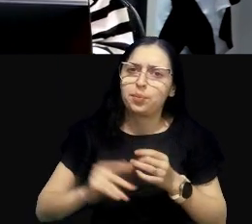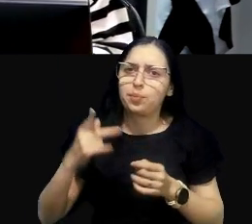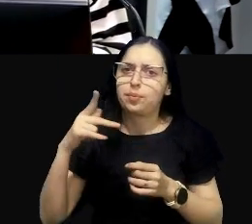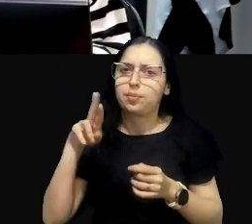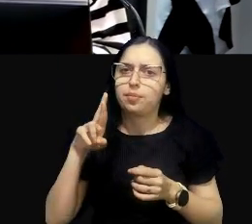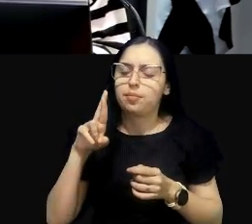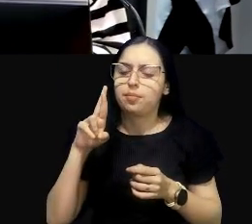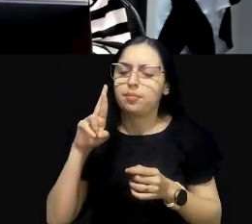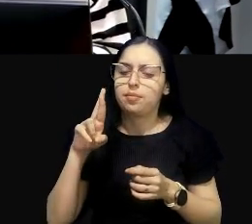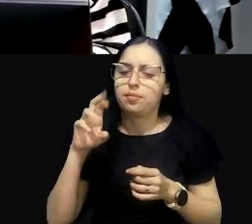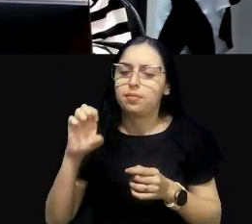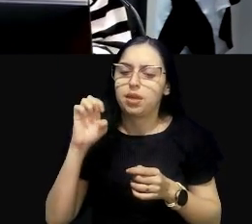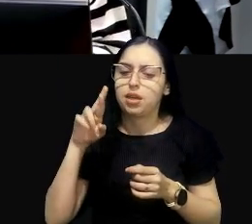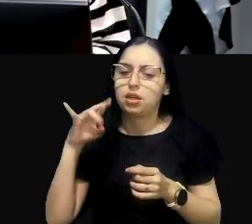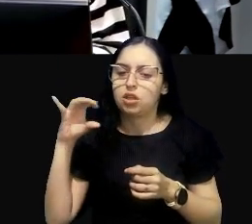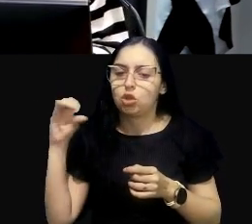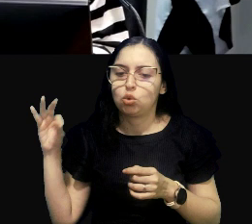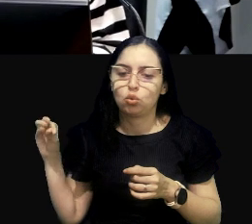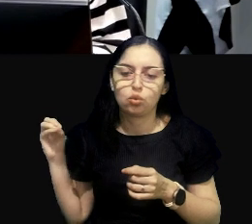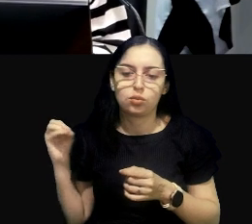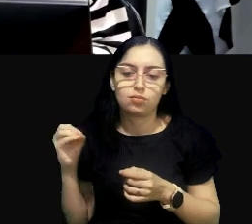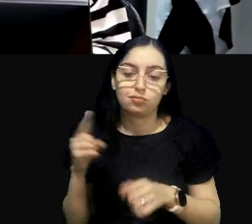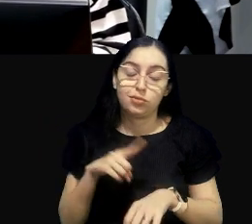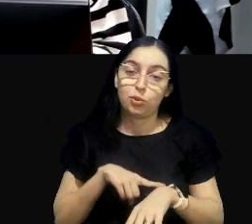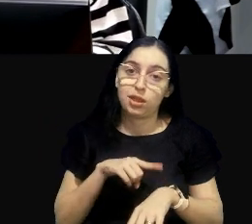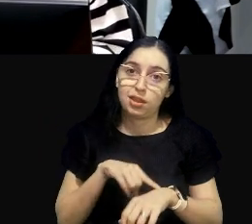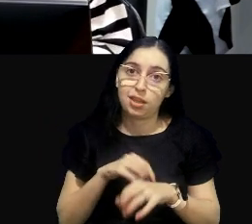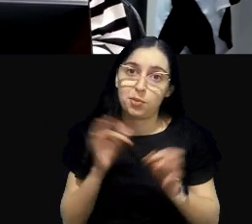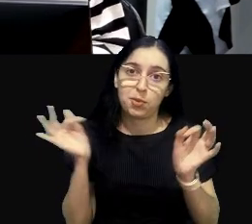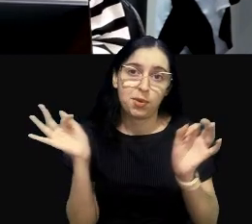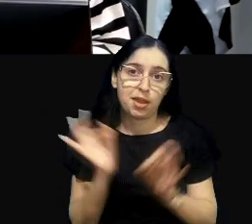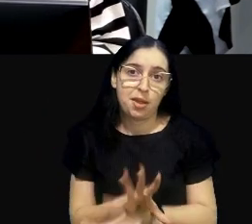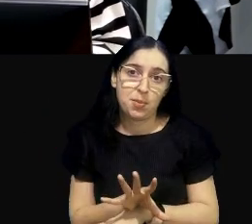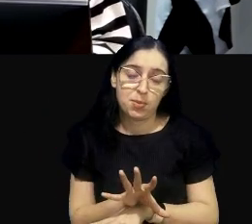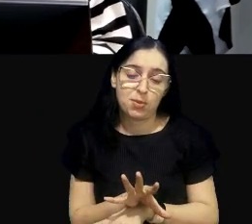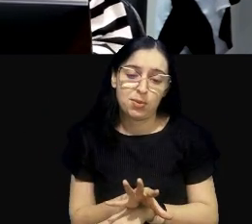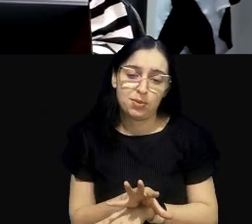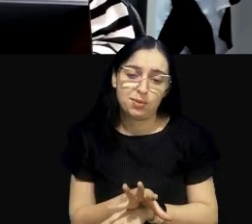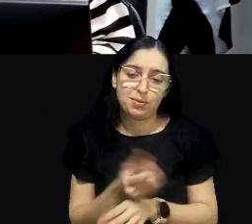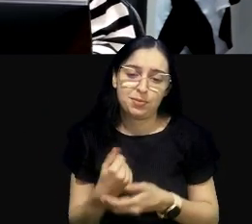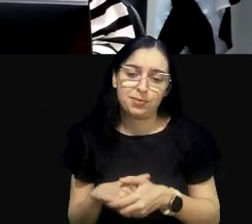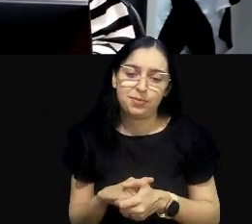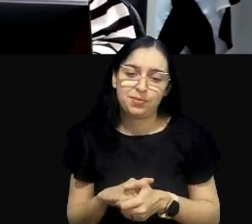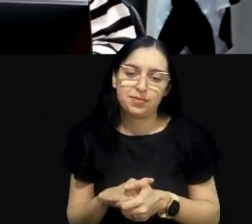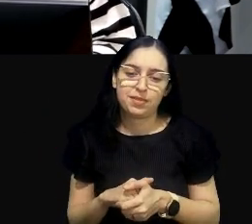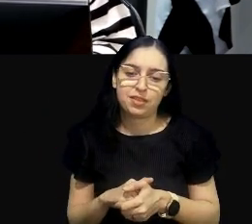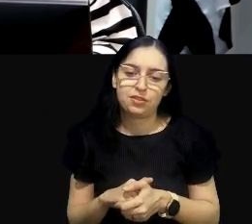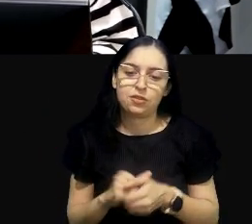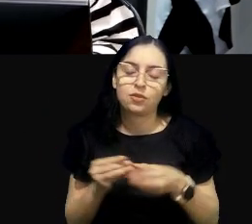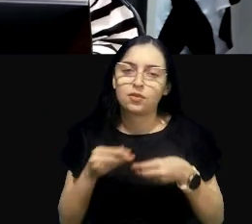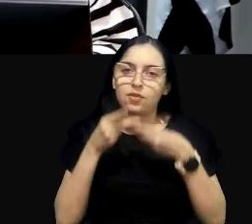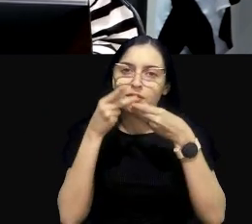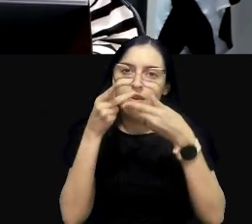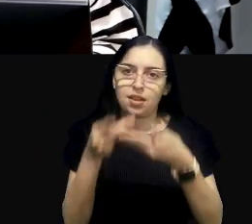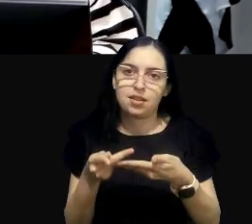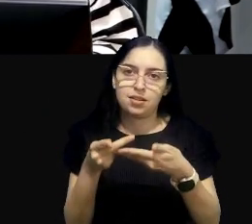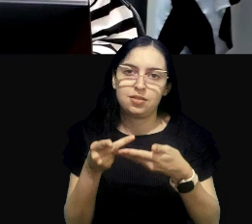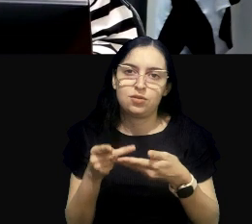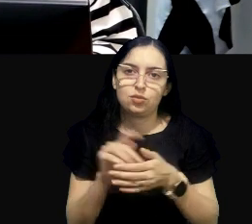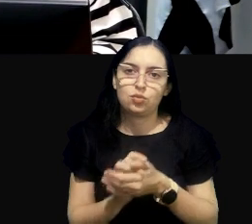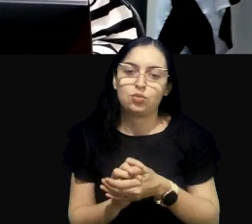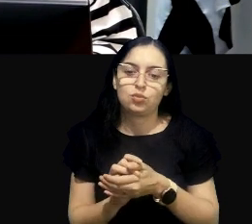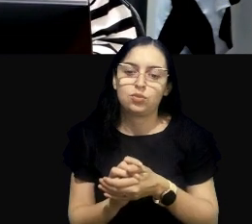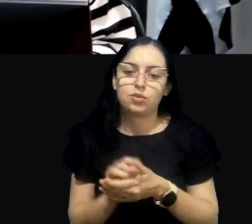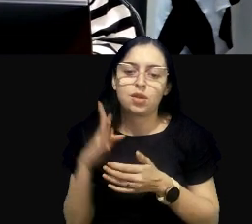Bom, eu já estou aqui com o meu tempo vencido já, praticamente. Vou deixar agora vocês com a